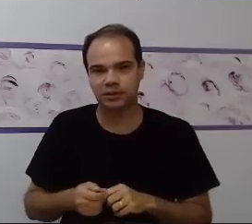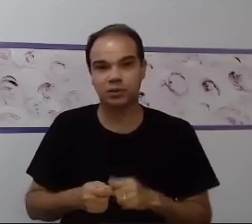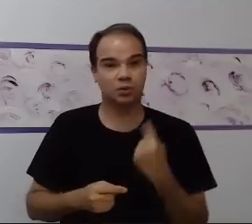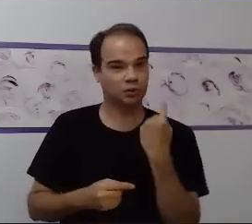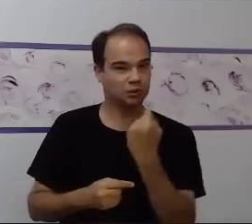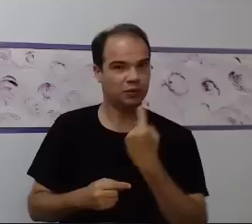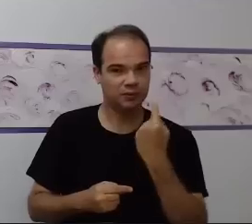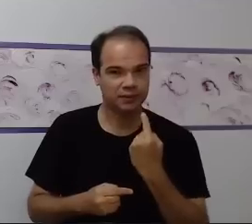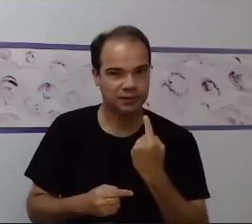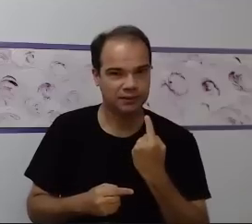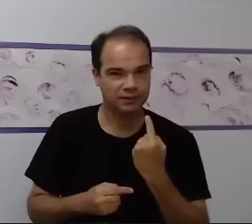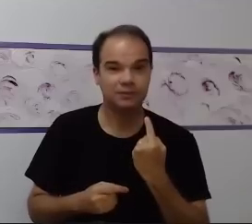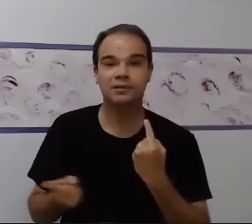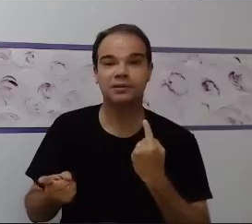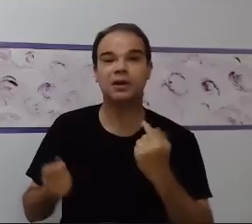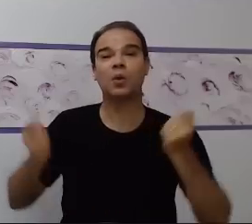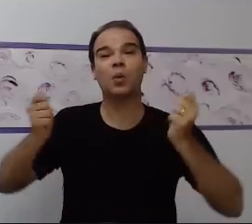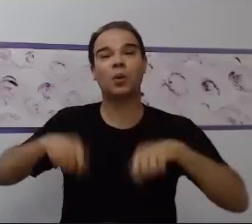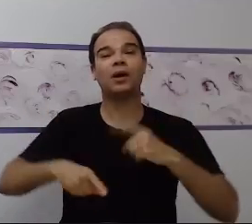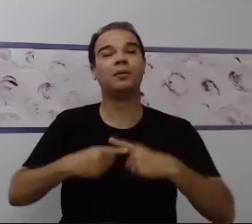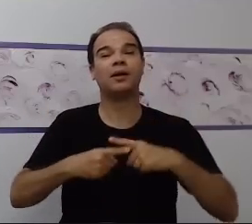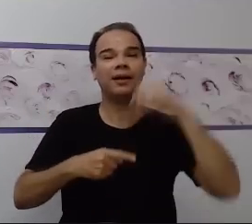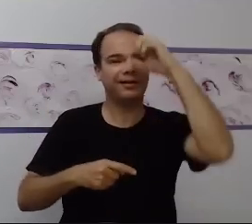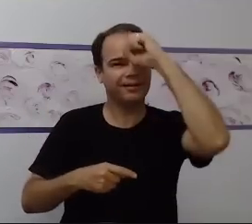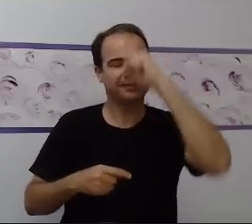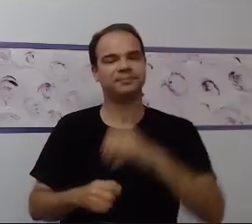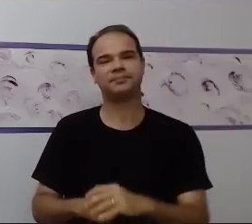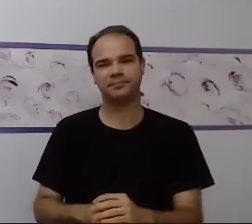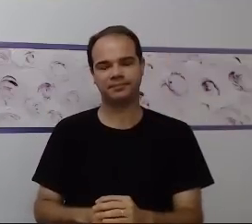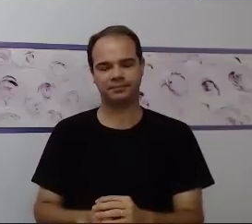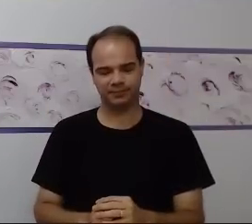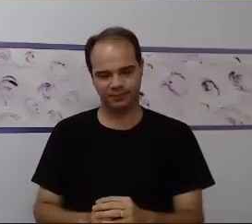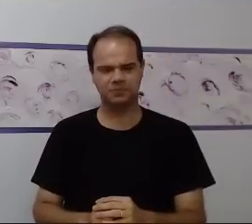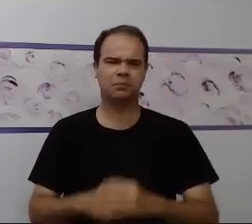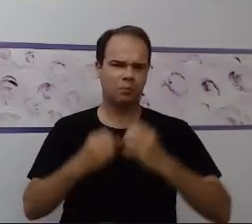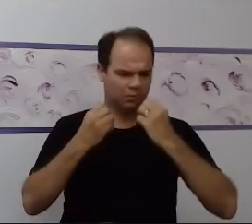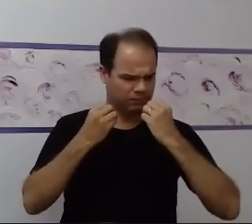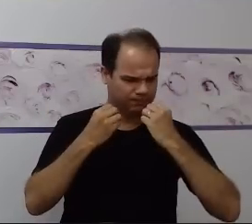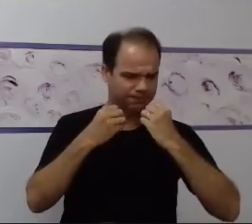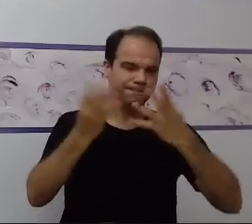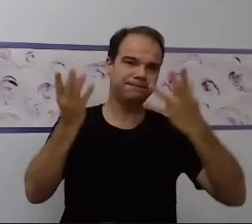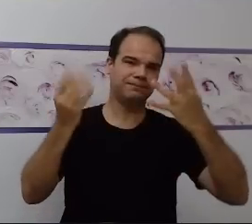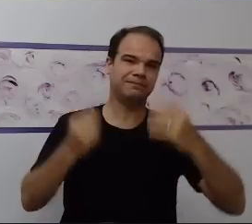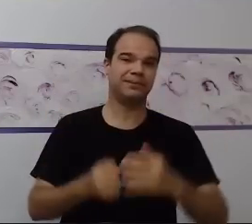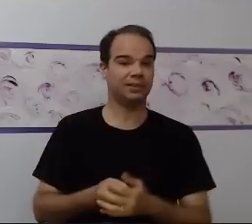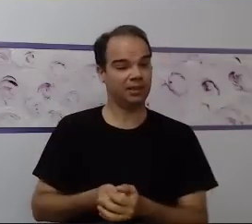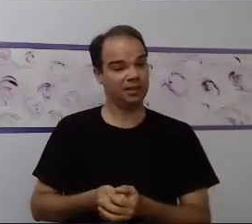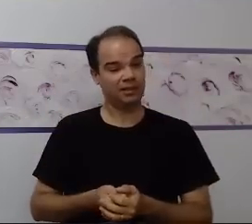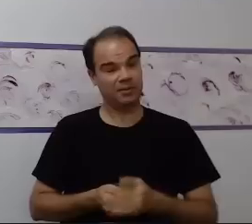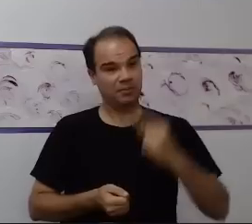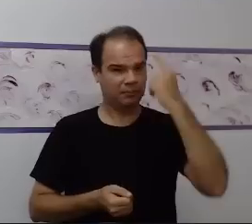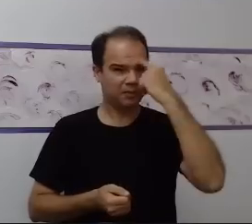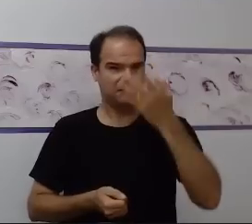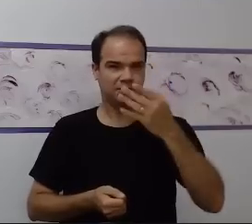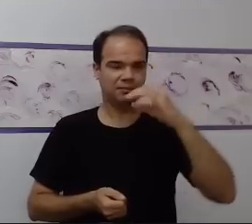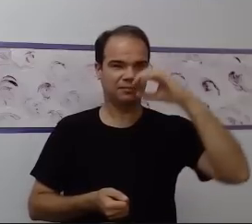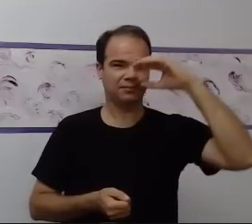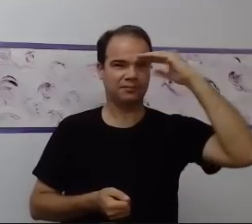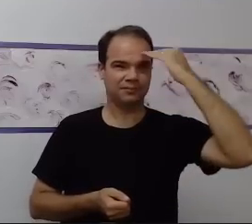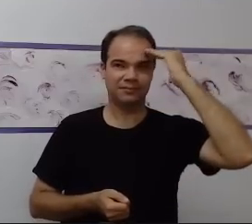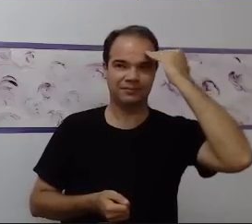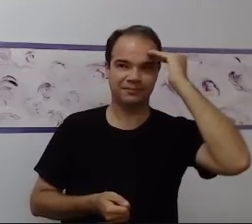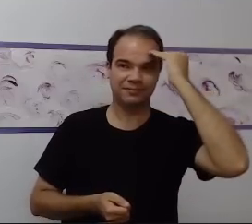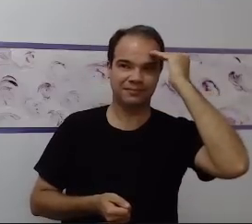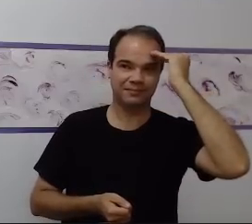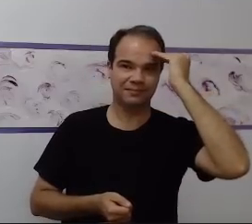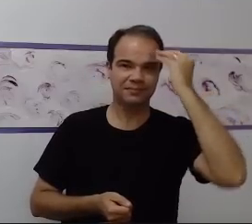sempre autonomia. Muito bem. Bom, pessoal, é isso aí, né? Eu acho que ficou bem específico,